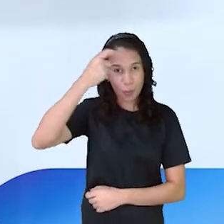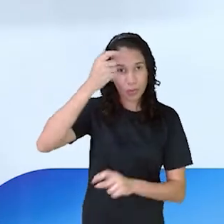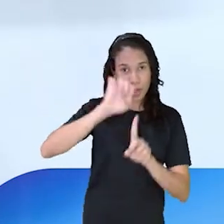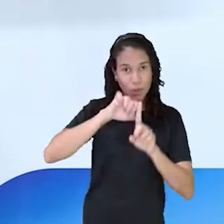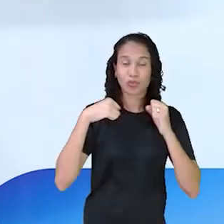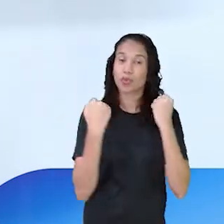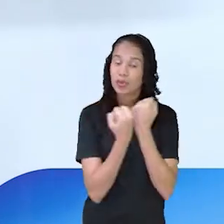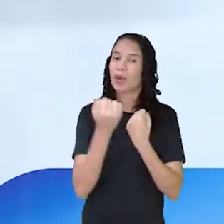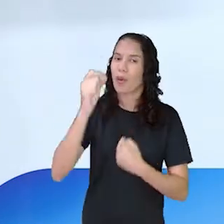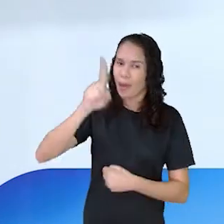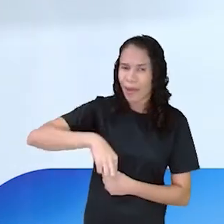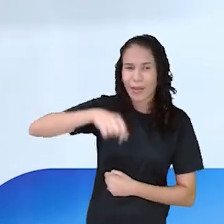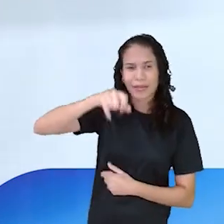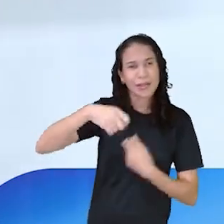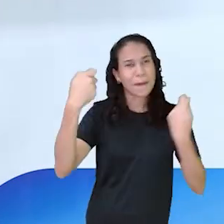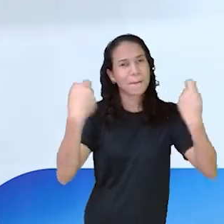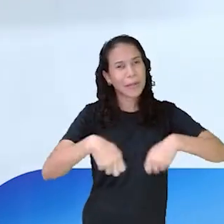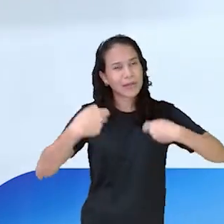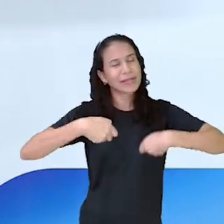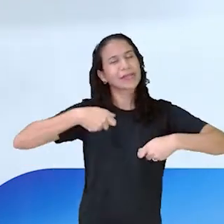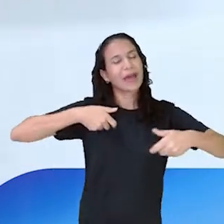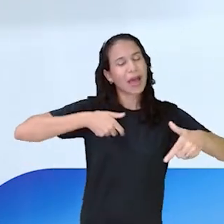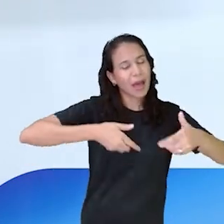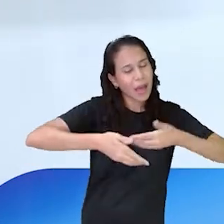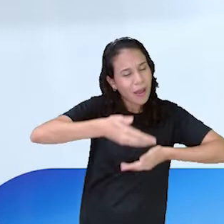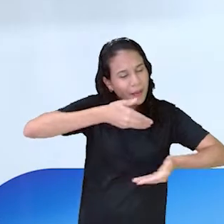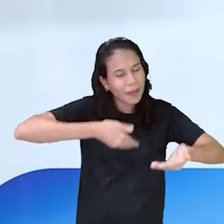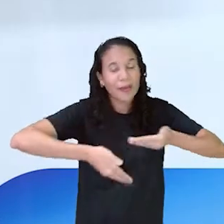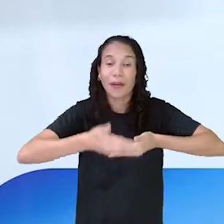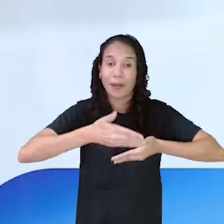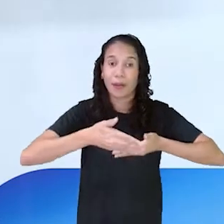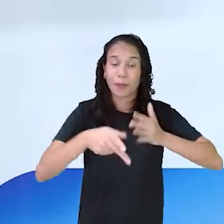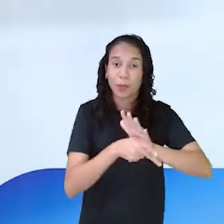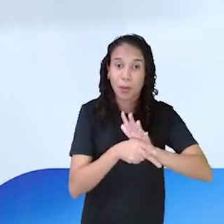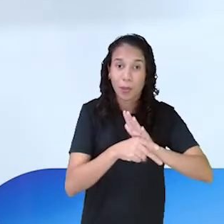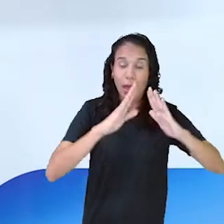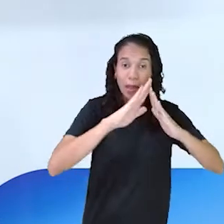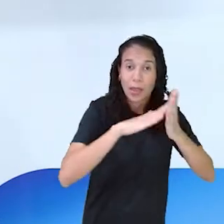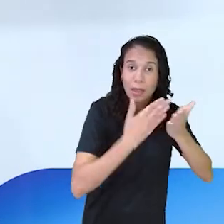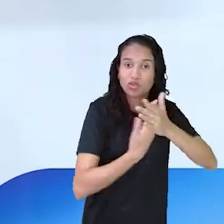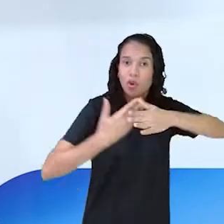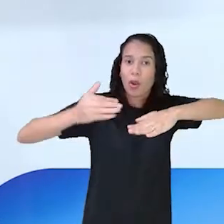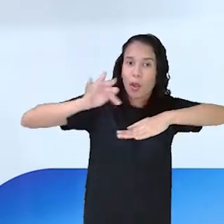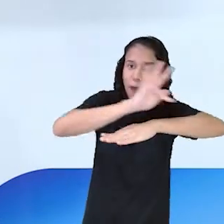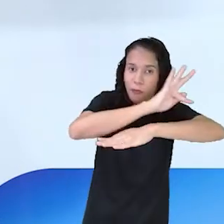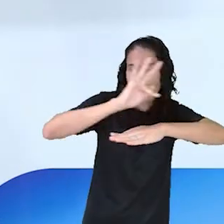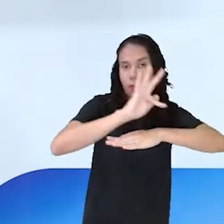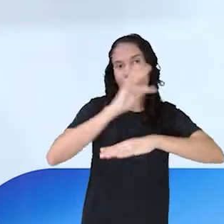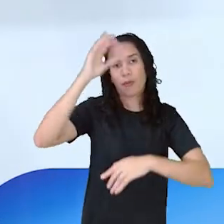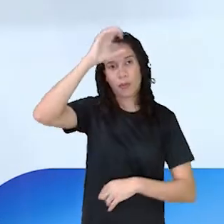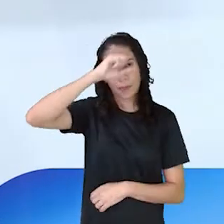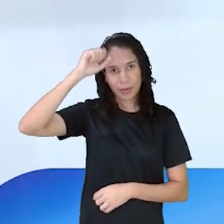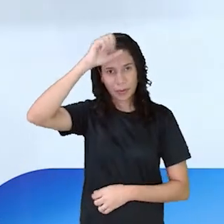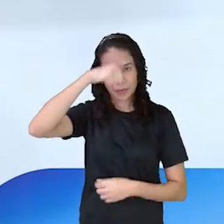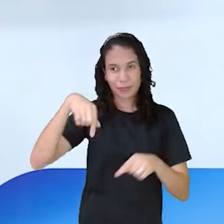uma delas. E a gente precisa trabalhar essas demandas no contexto formal de aprendizagem que é a escola.